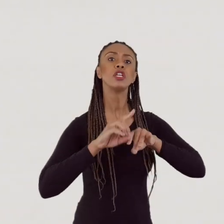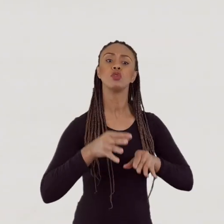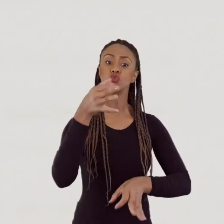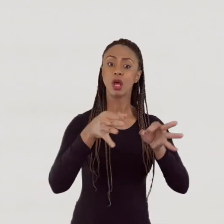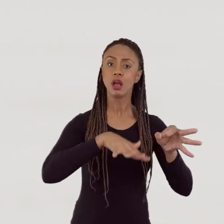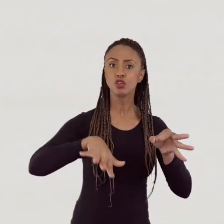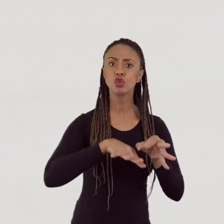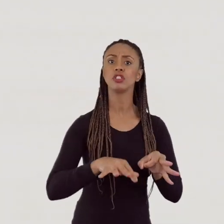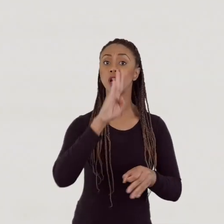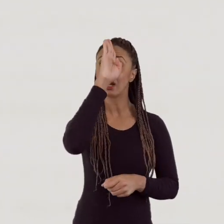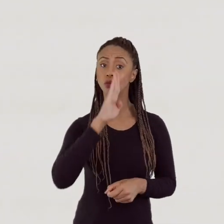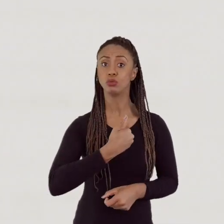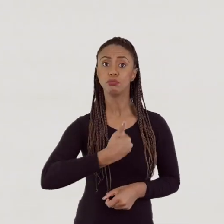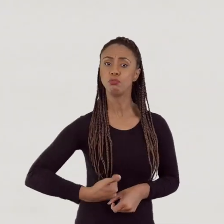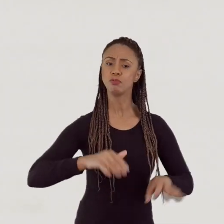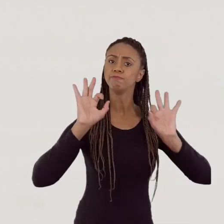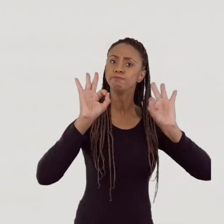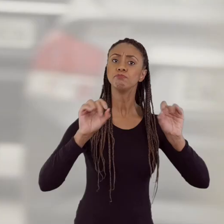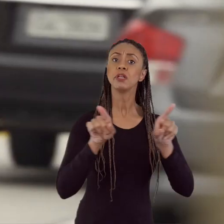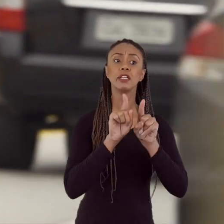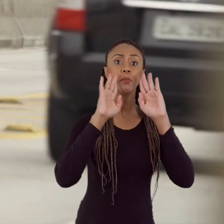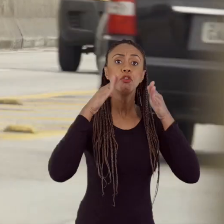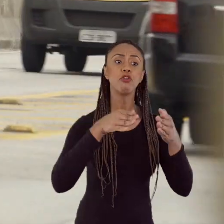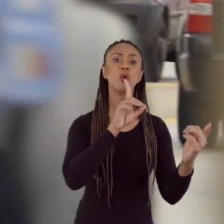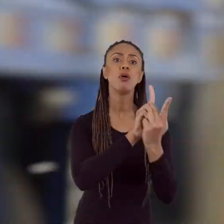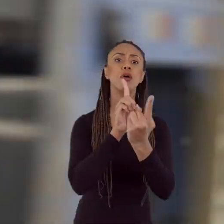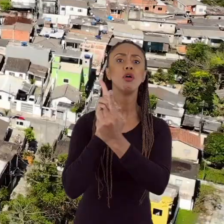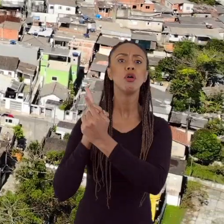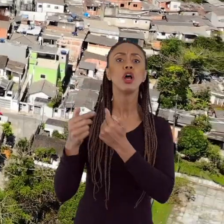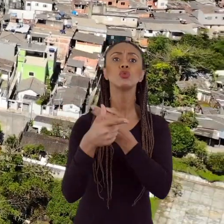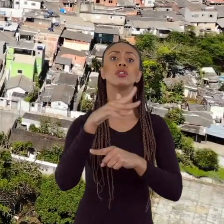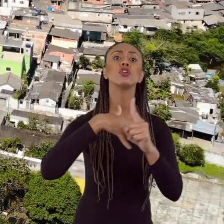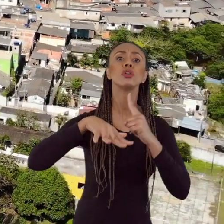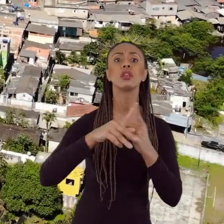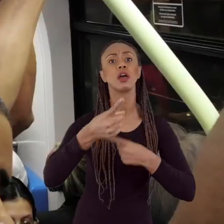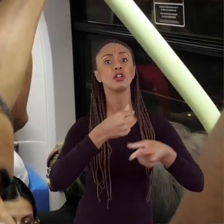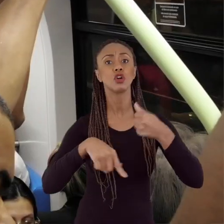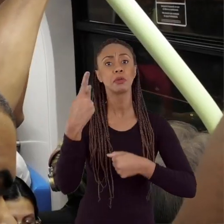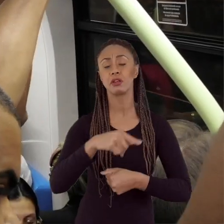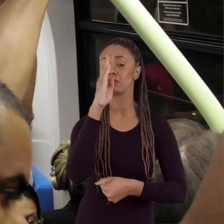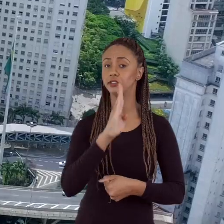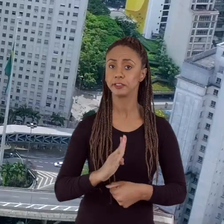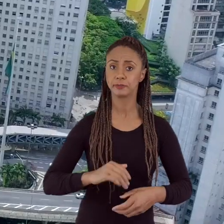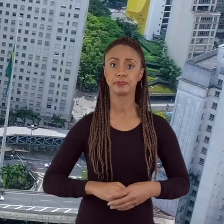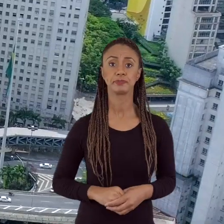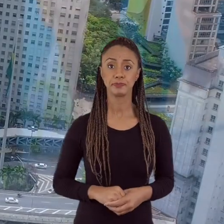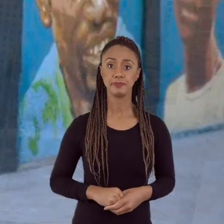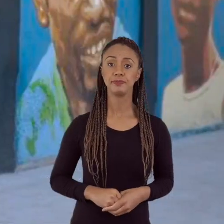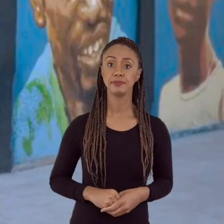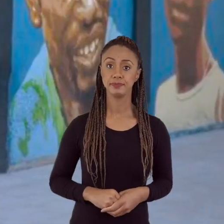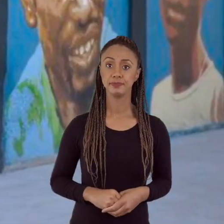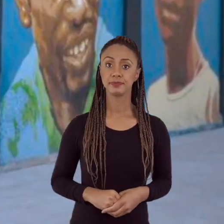público, gratuito, de excelência e voltado ao atendimento das principais demandas sociais e econômicas do nosso país.